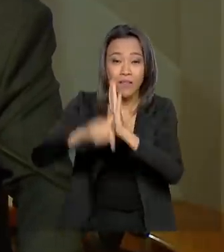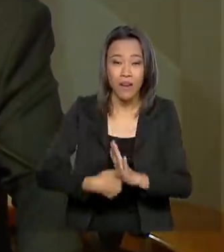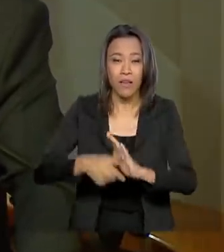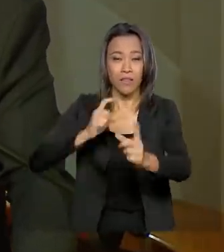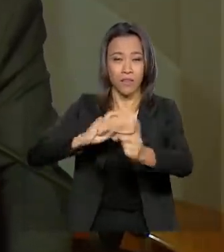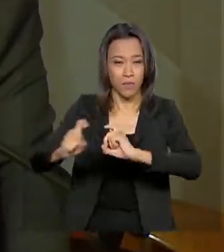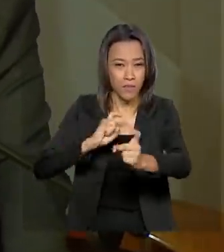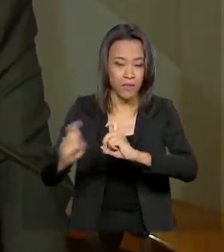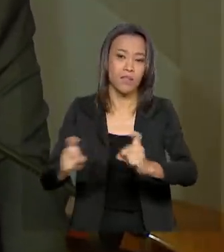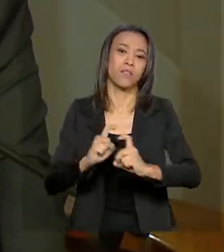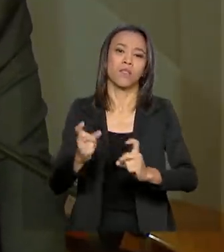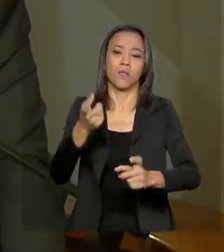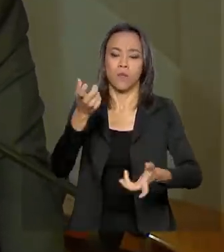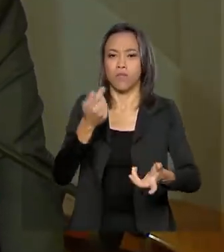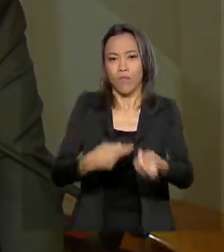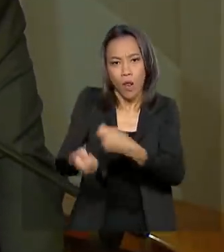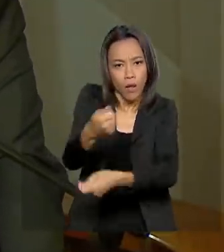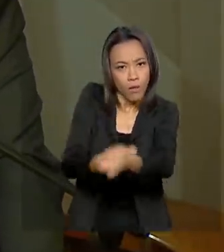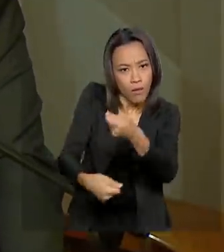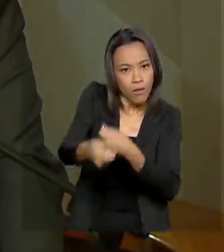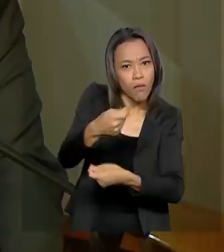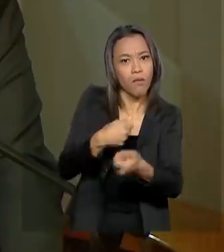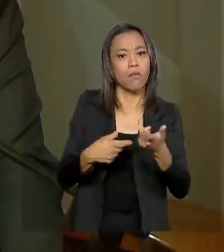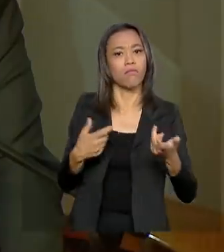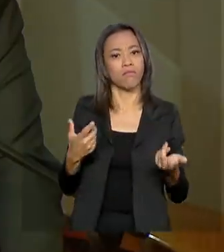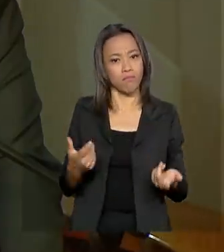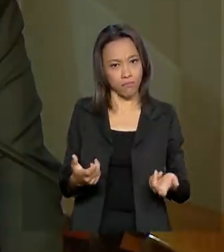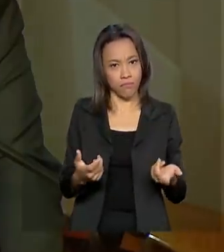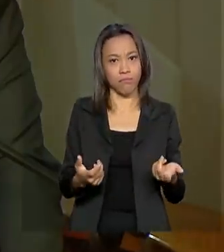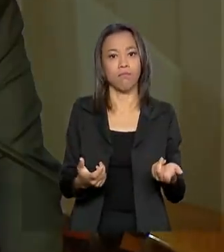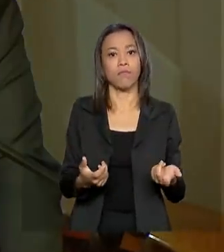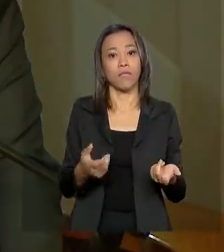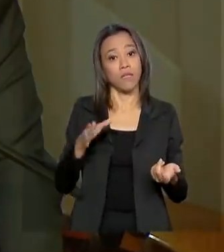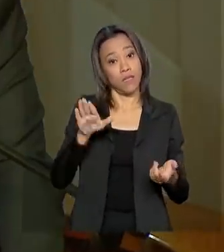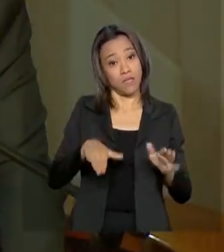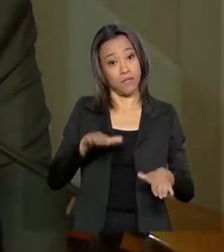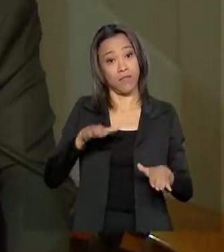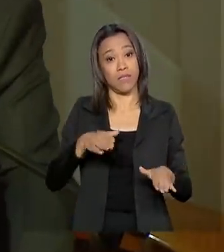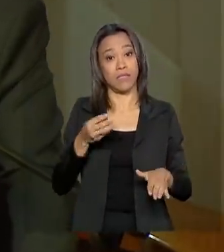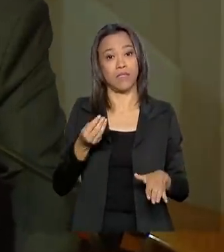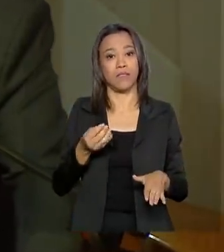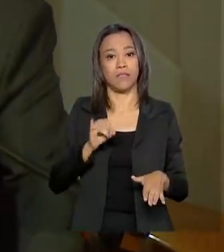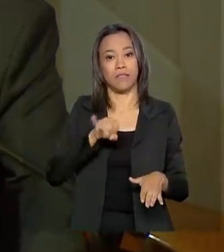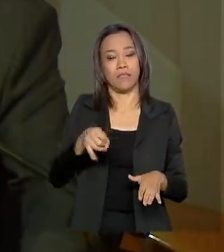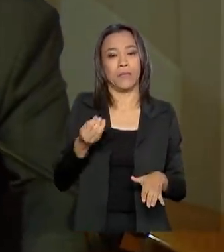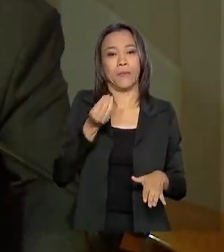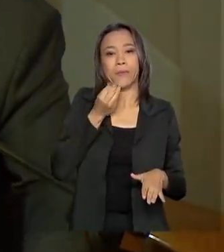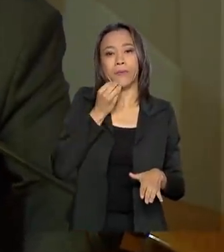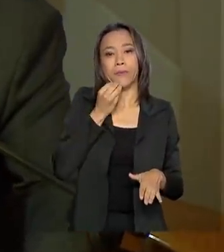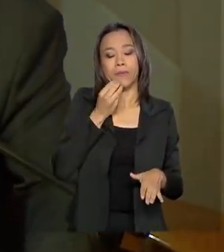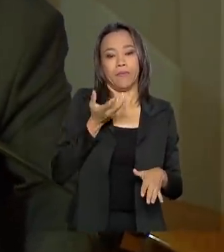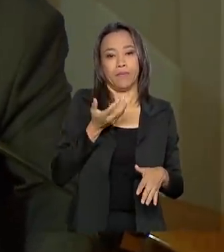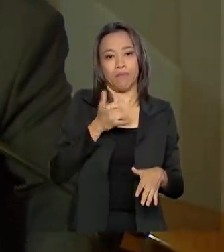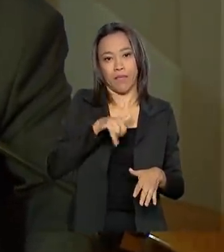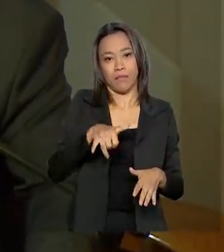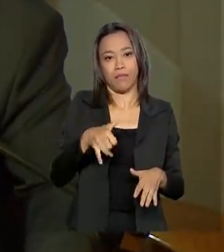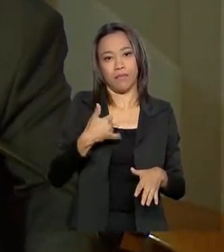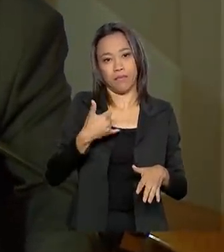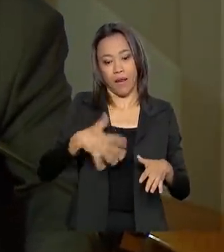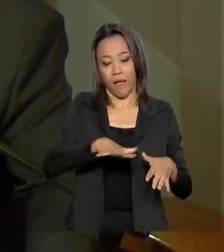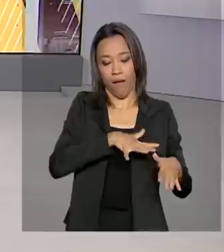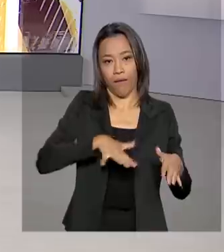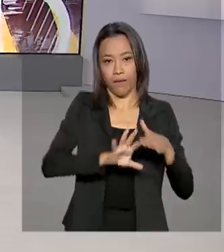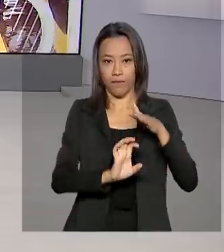da economia e traz vantagens, muitas vezes, anticompetitivas dentro do setor